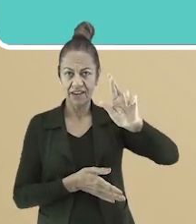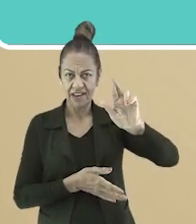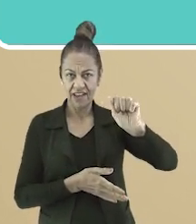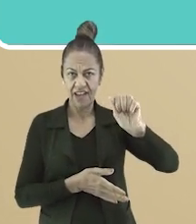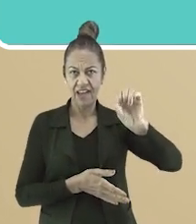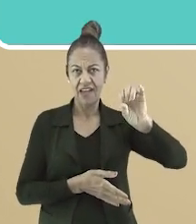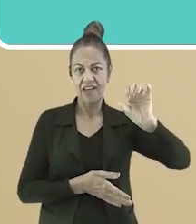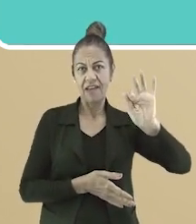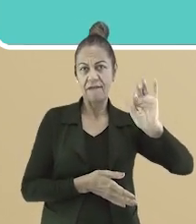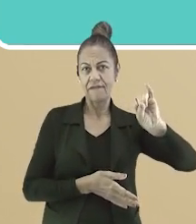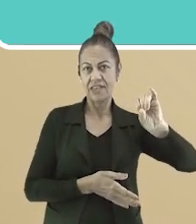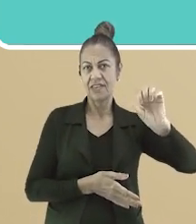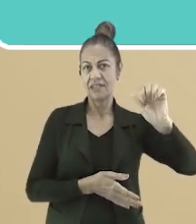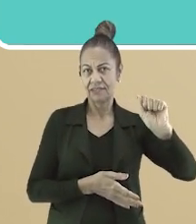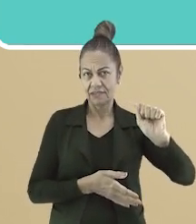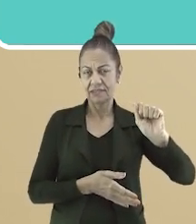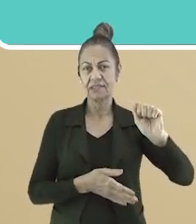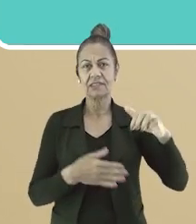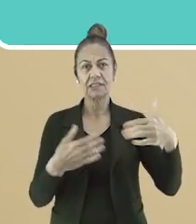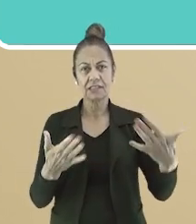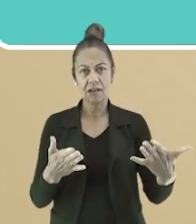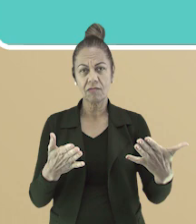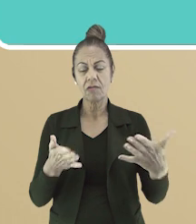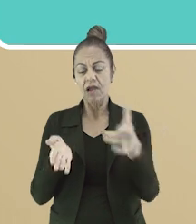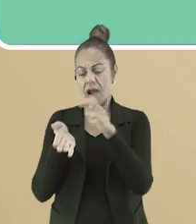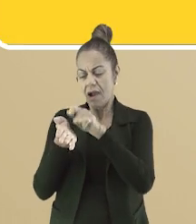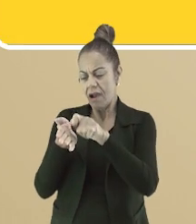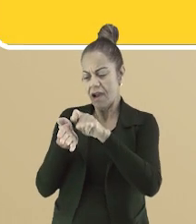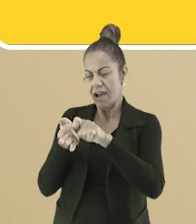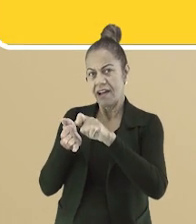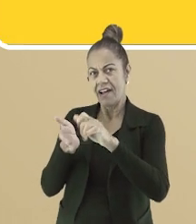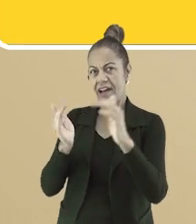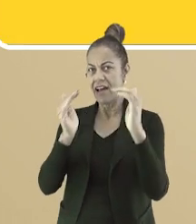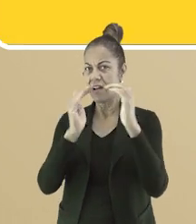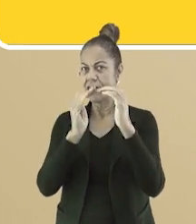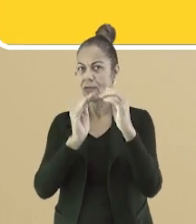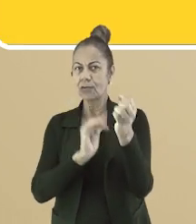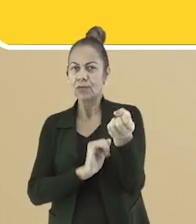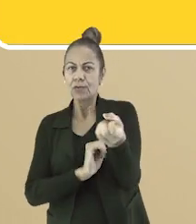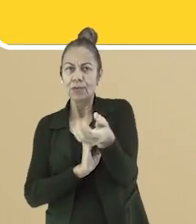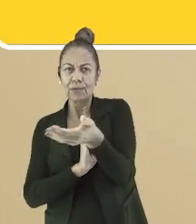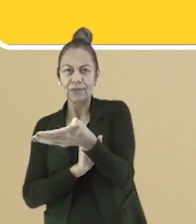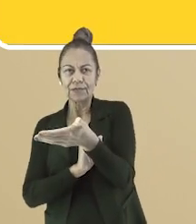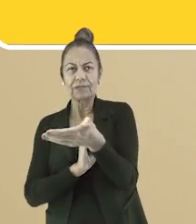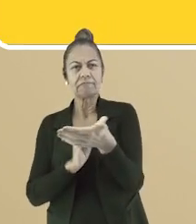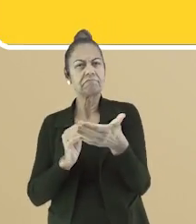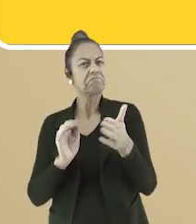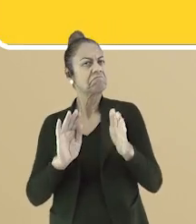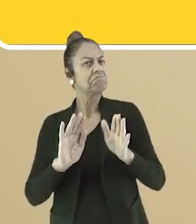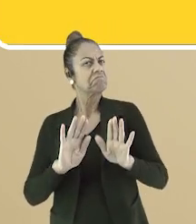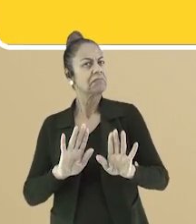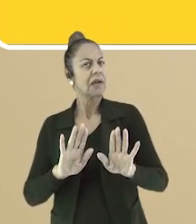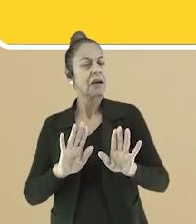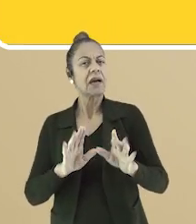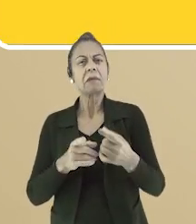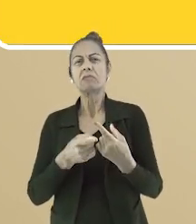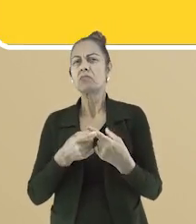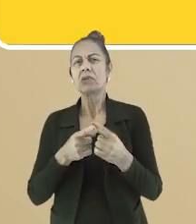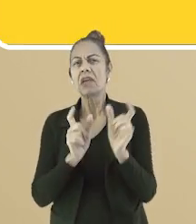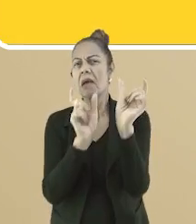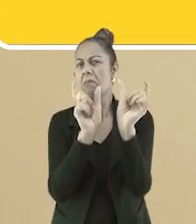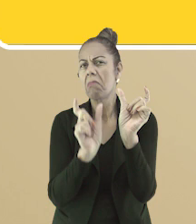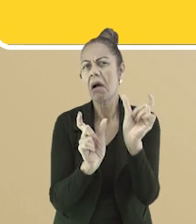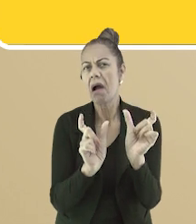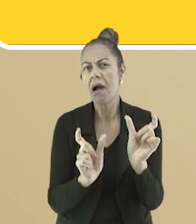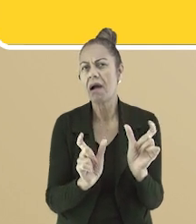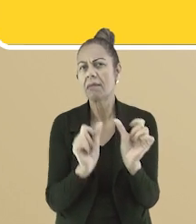ficaram conhecidas como o novo acordo ortográfico. Mas, por que essas palavras mudaram? Existe um